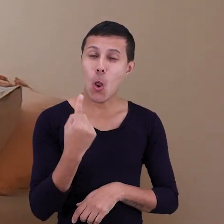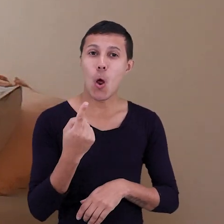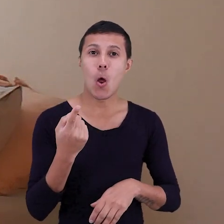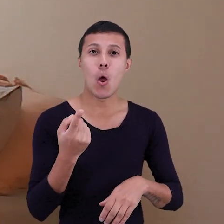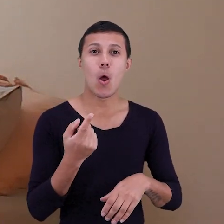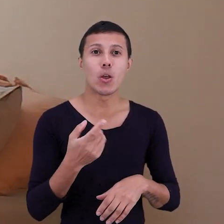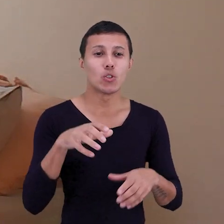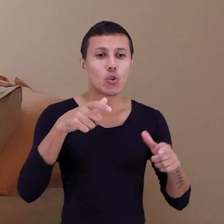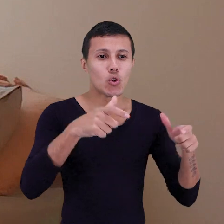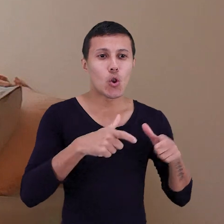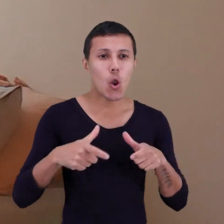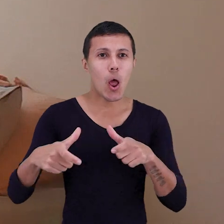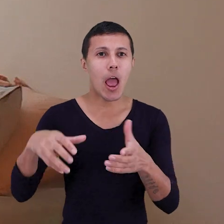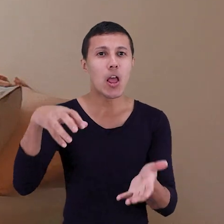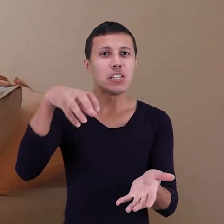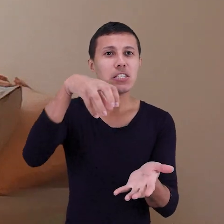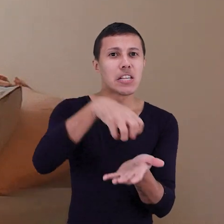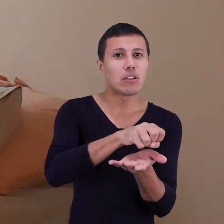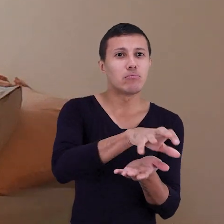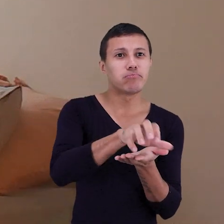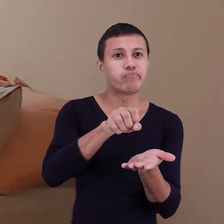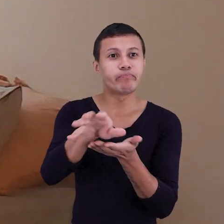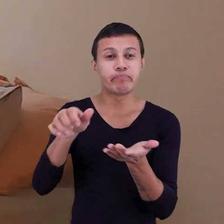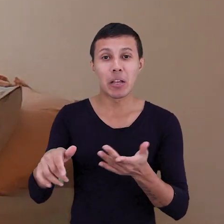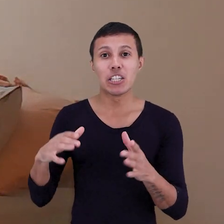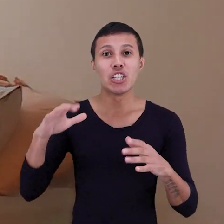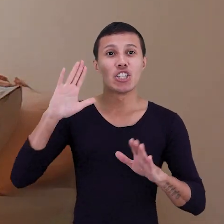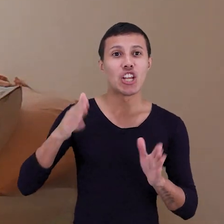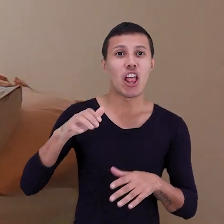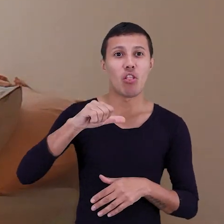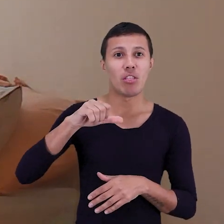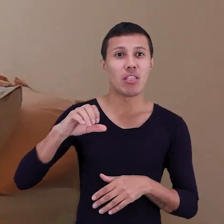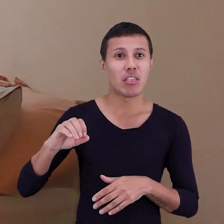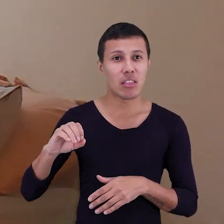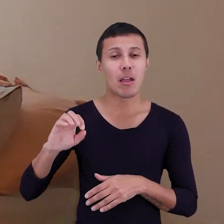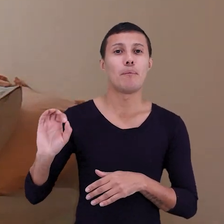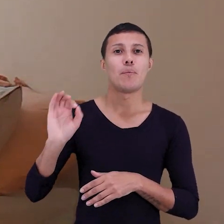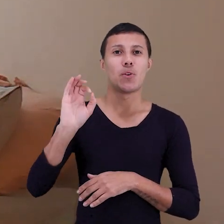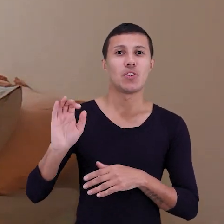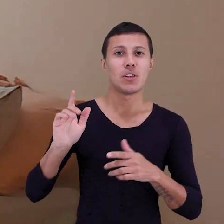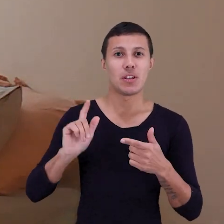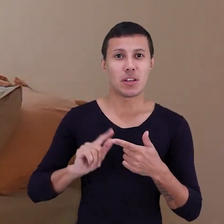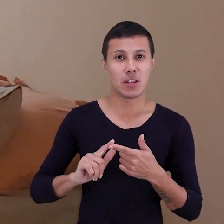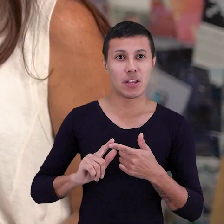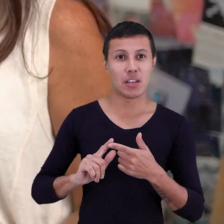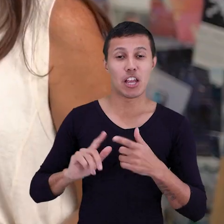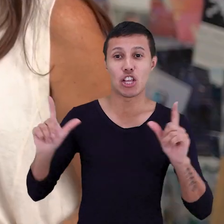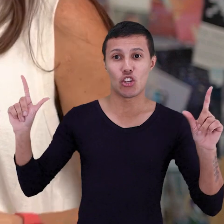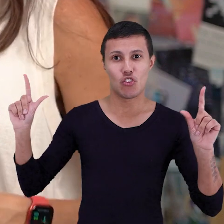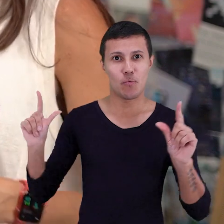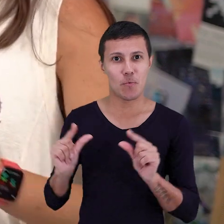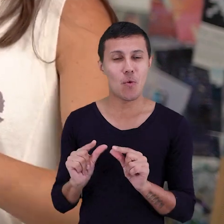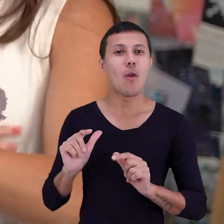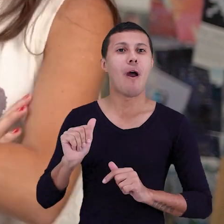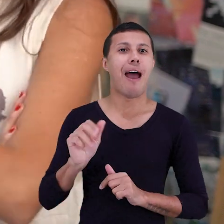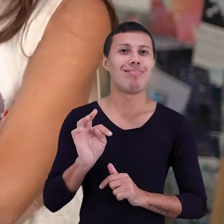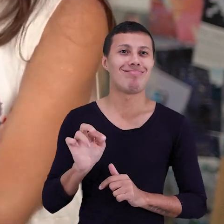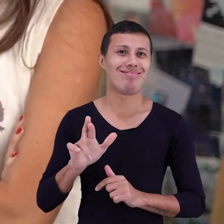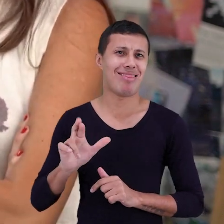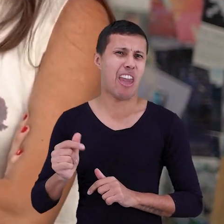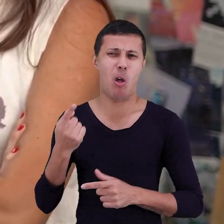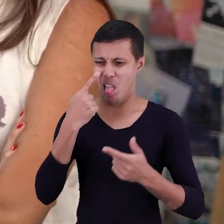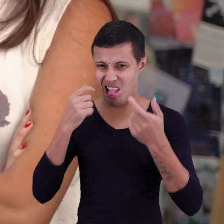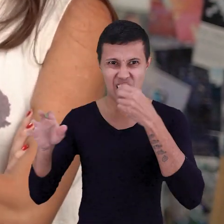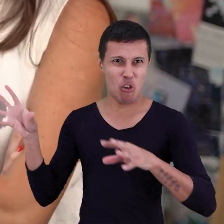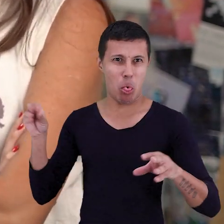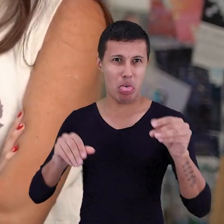implantados com mais de 90% de desvio de Ateu. Tem dois com 96% de desvio de Ateu. Ana, quando eu te ouço falar,